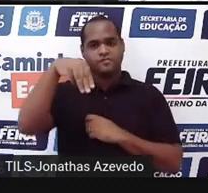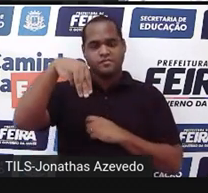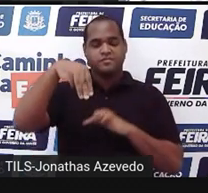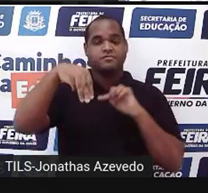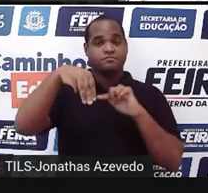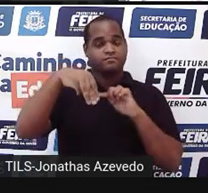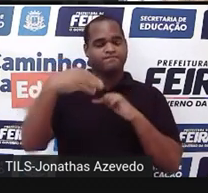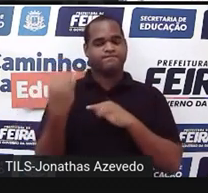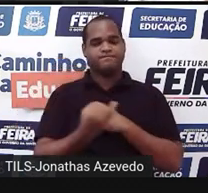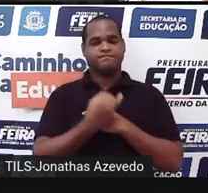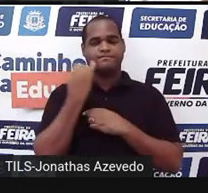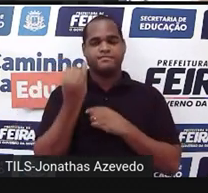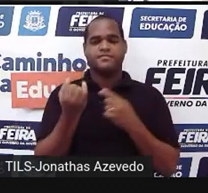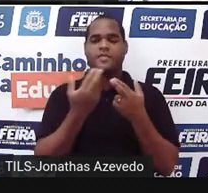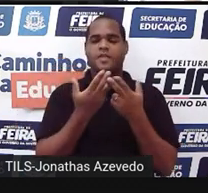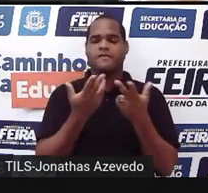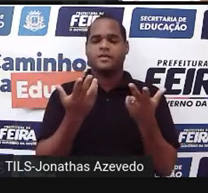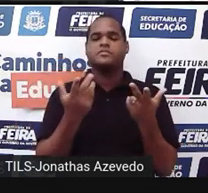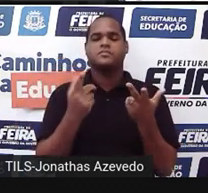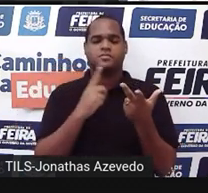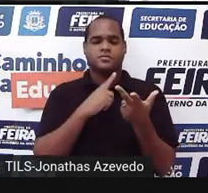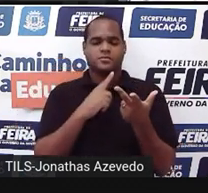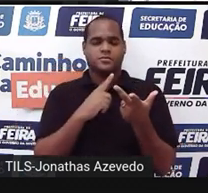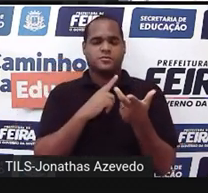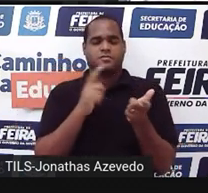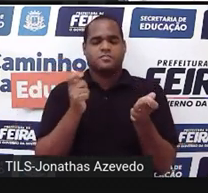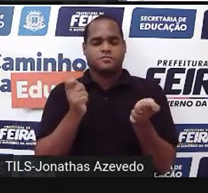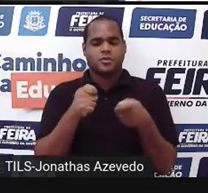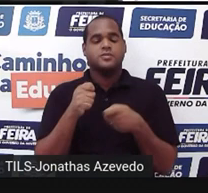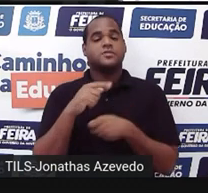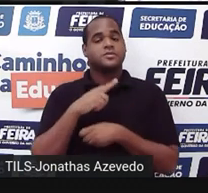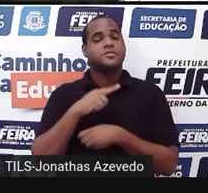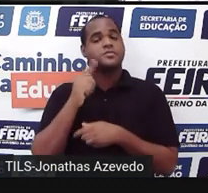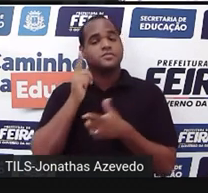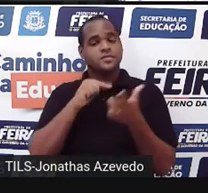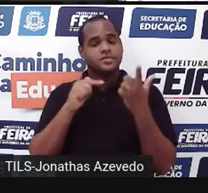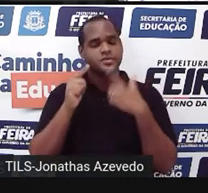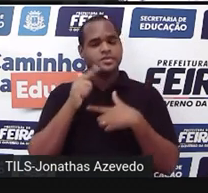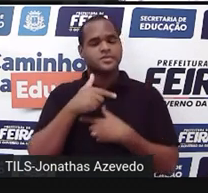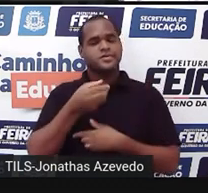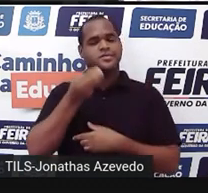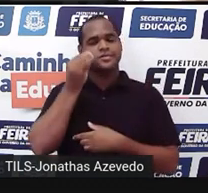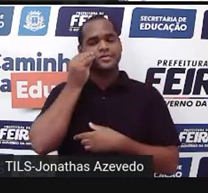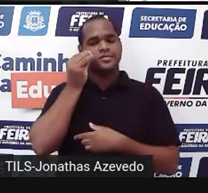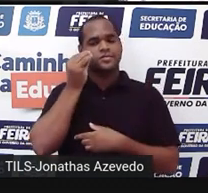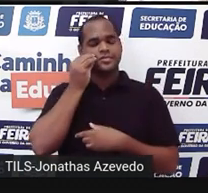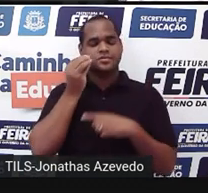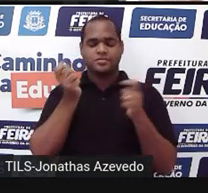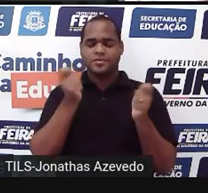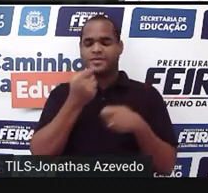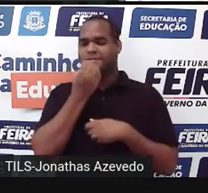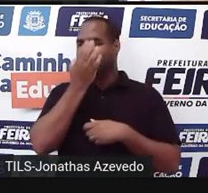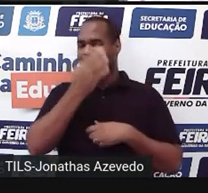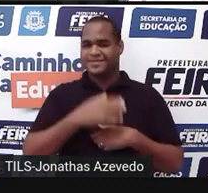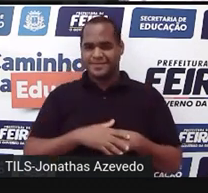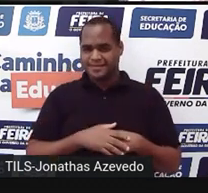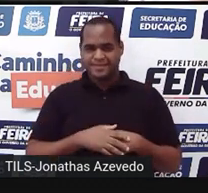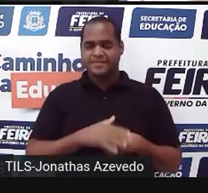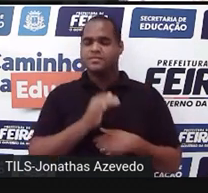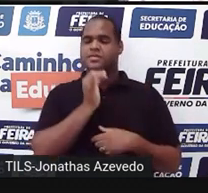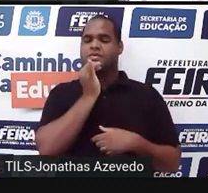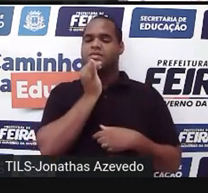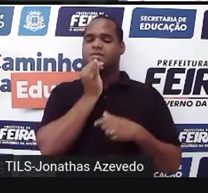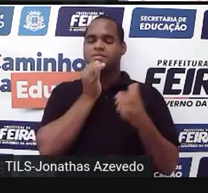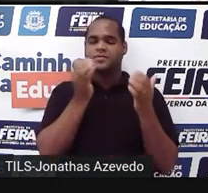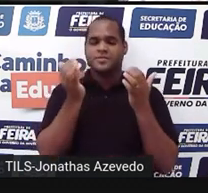medidas, né? São as formas que a gente tem para medir as coisas, né? E aí, por exemplo,